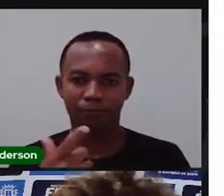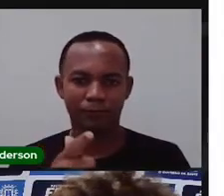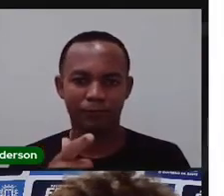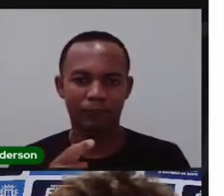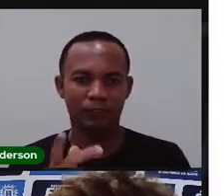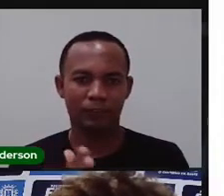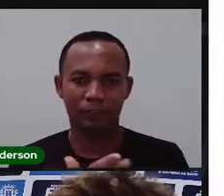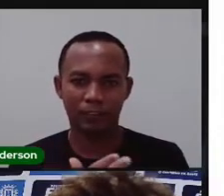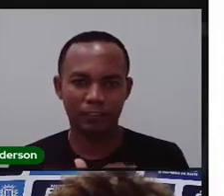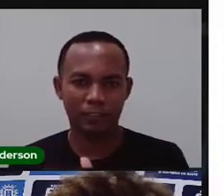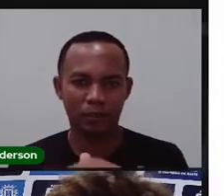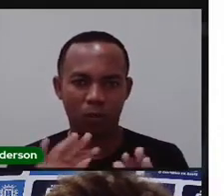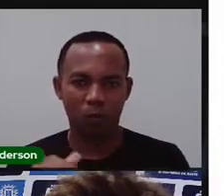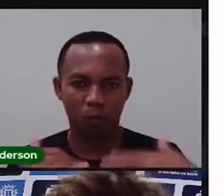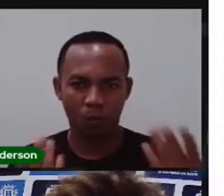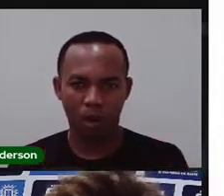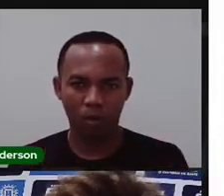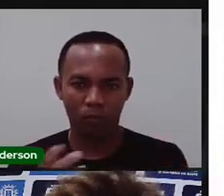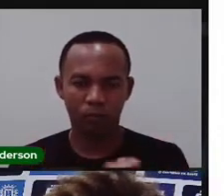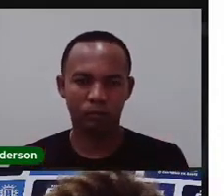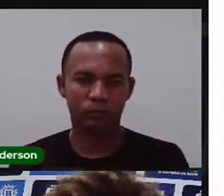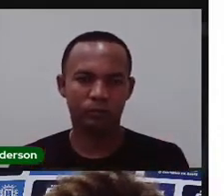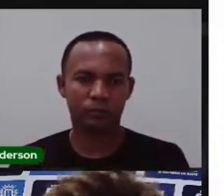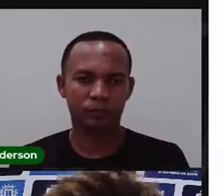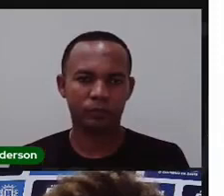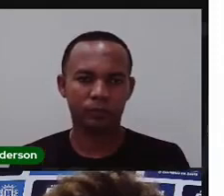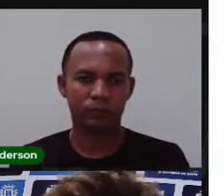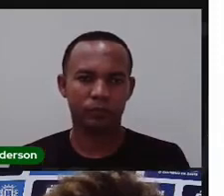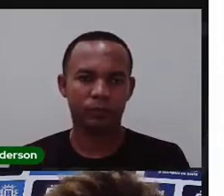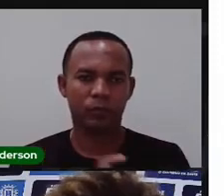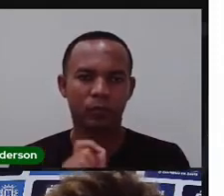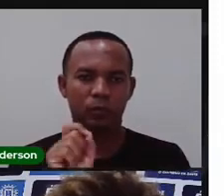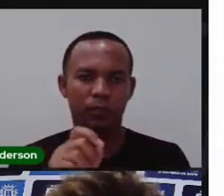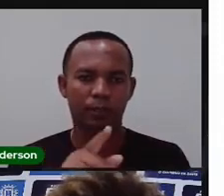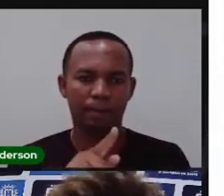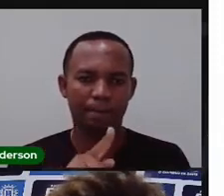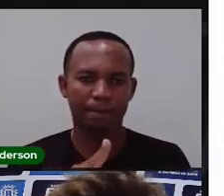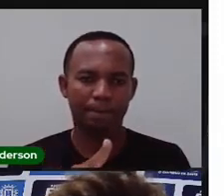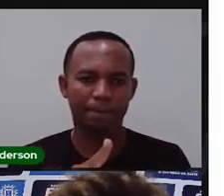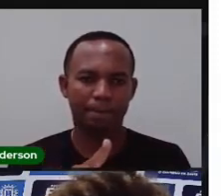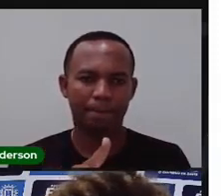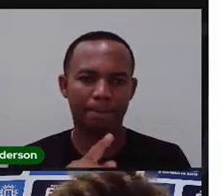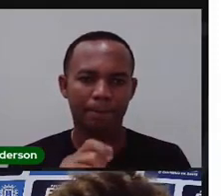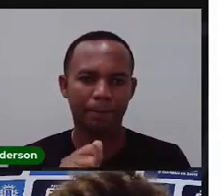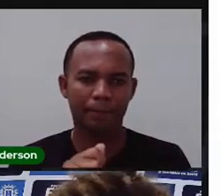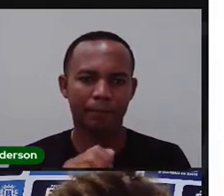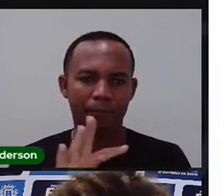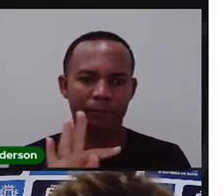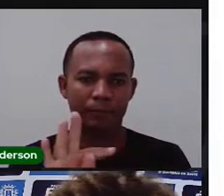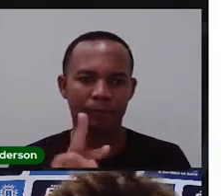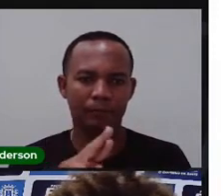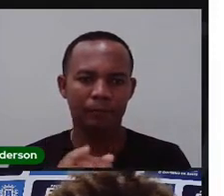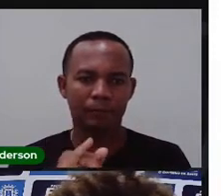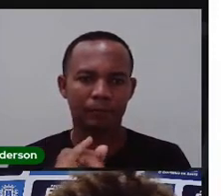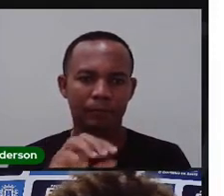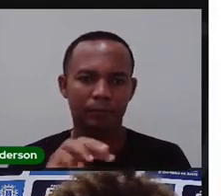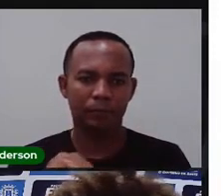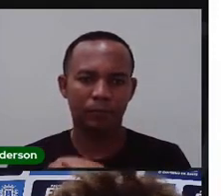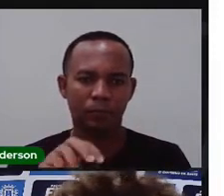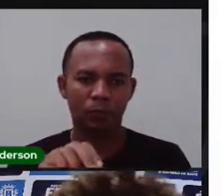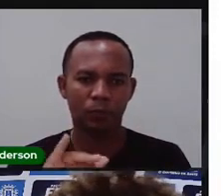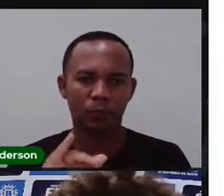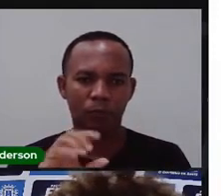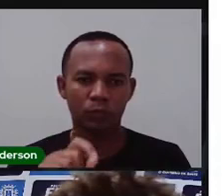Qual será? Bom, o patrimônio representado na imagem acima é a Prefeitura?